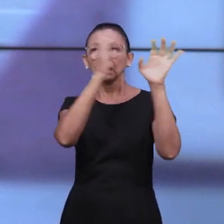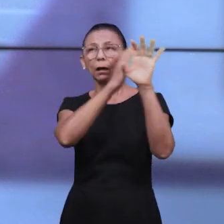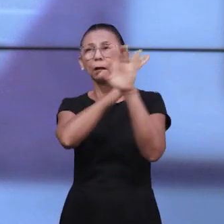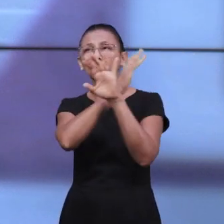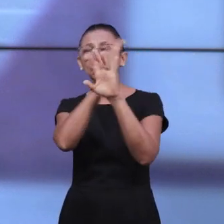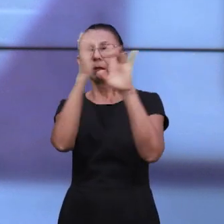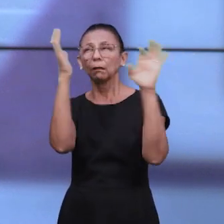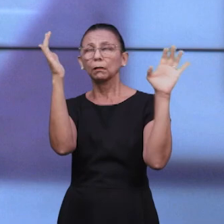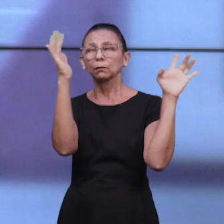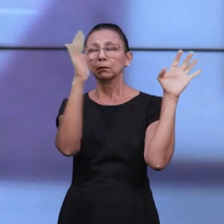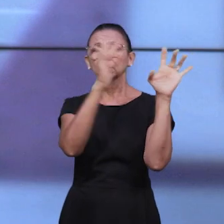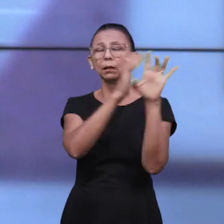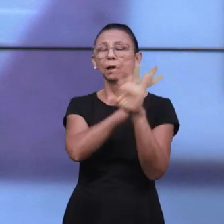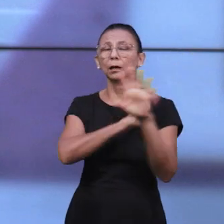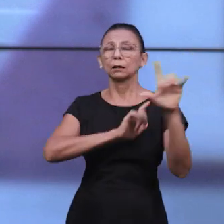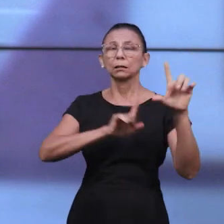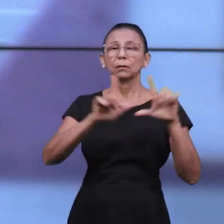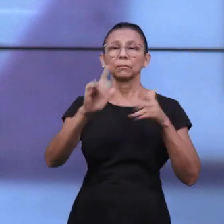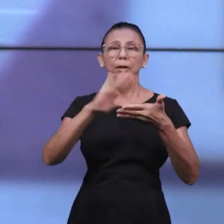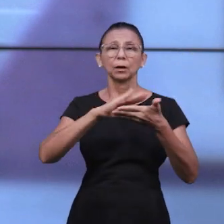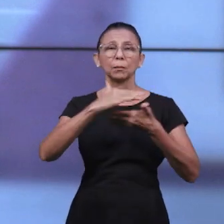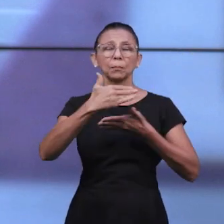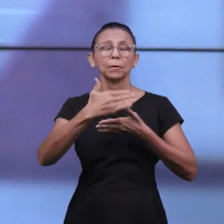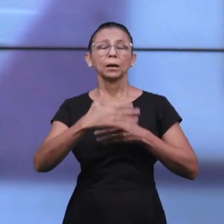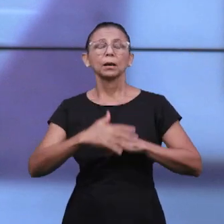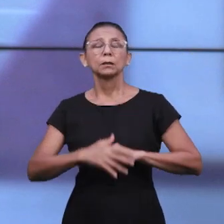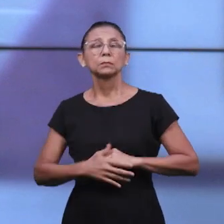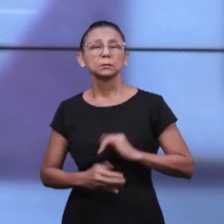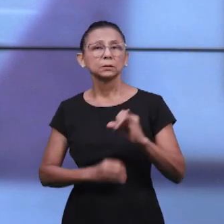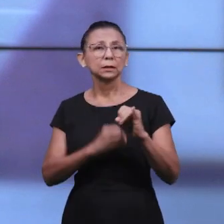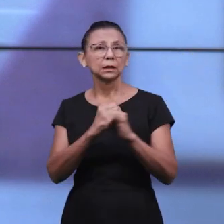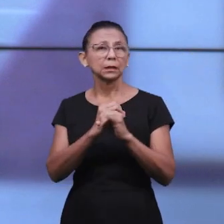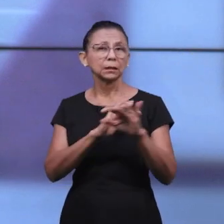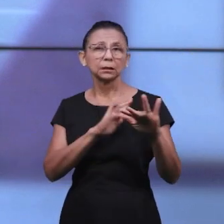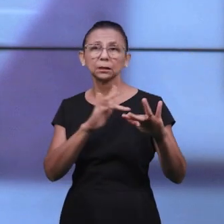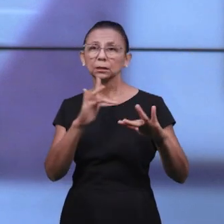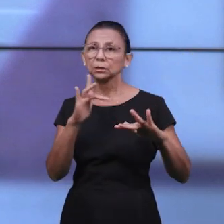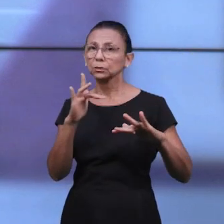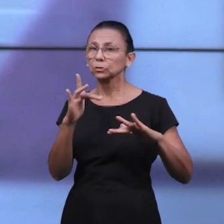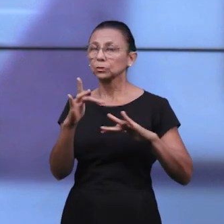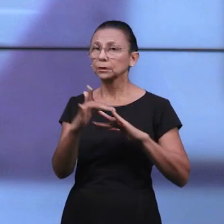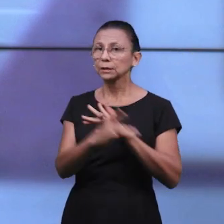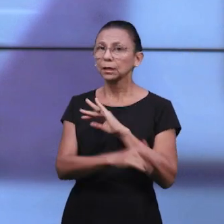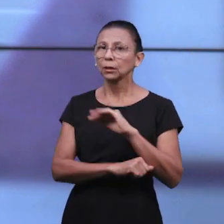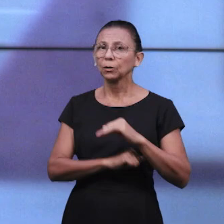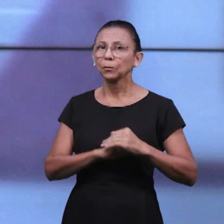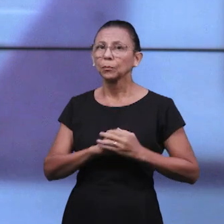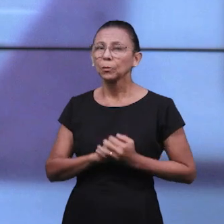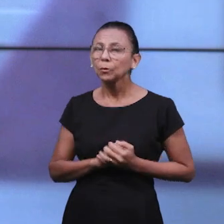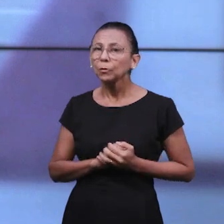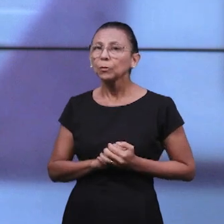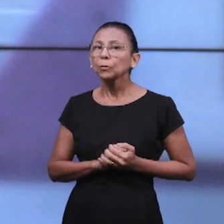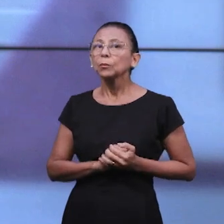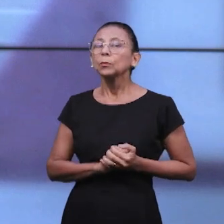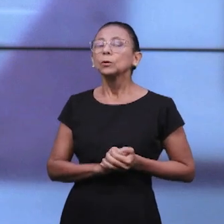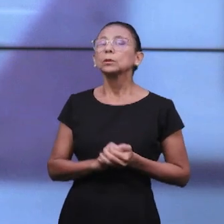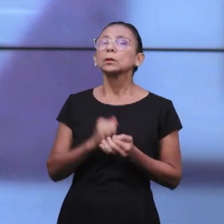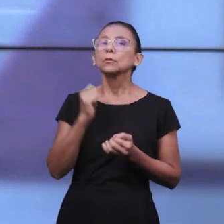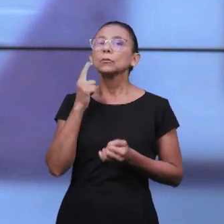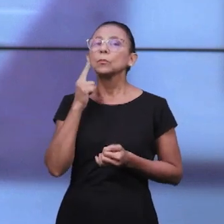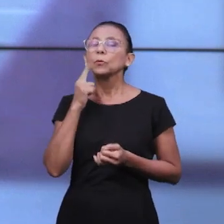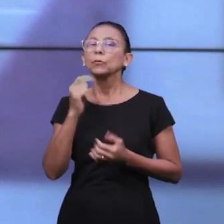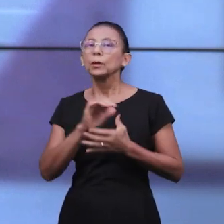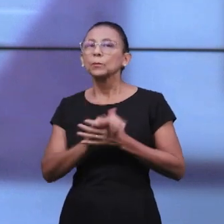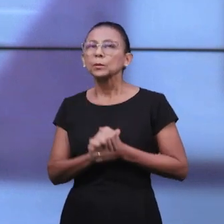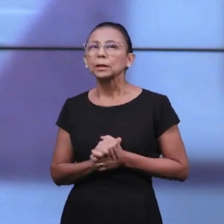E contra o que estamos lutando? Atenção! Estamos contra o que rouba o nosso tempo com o Senhor